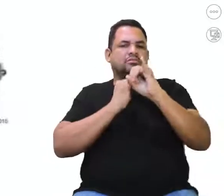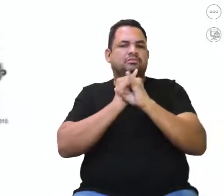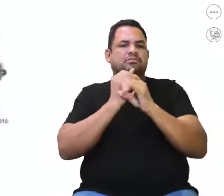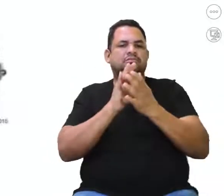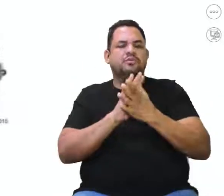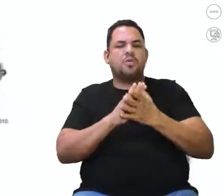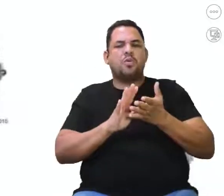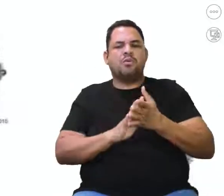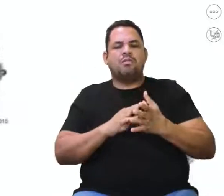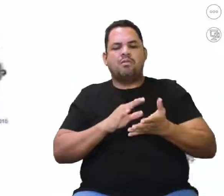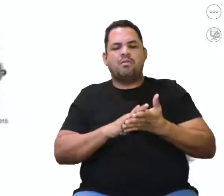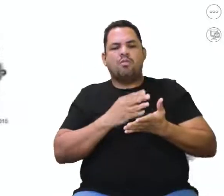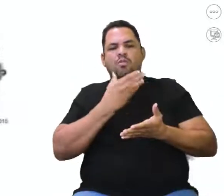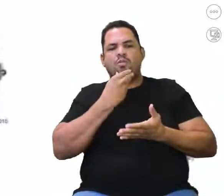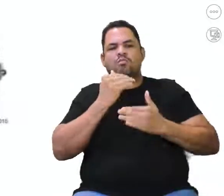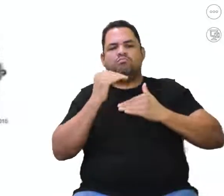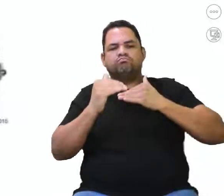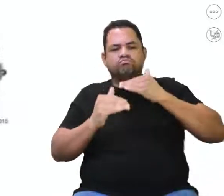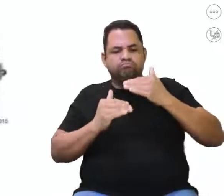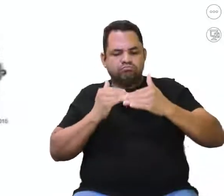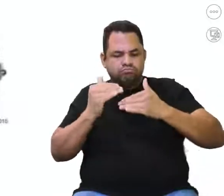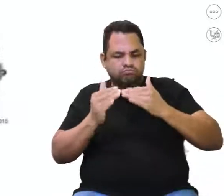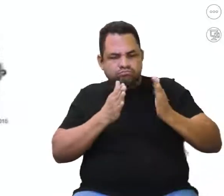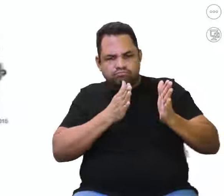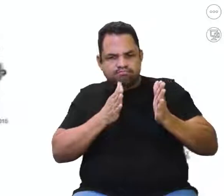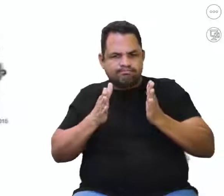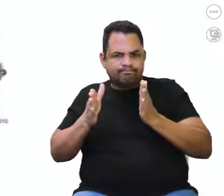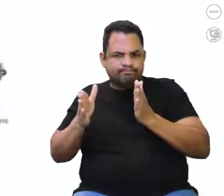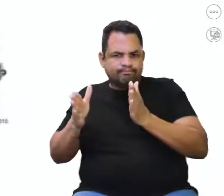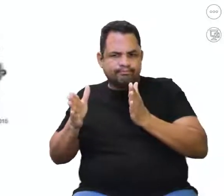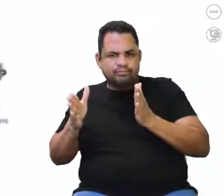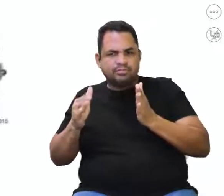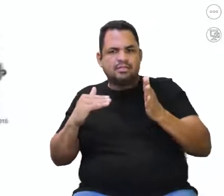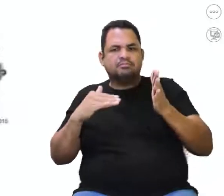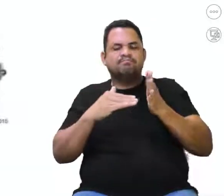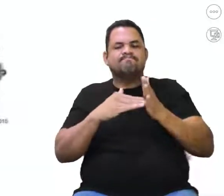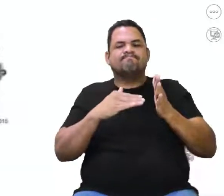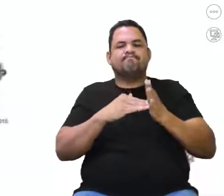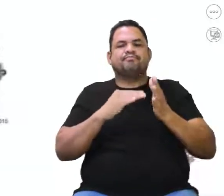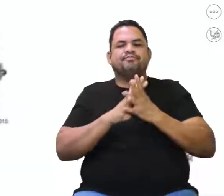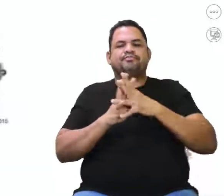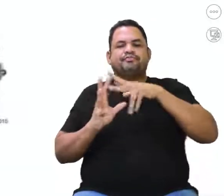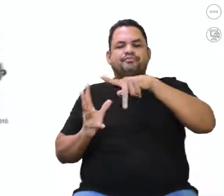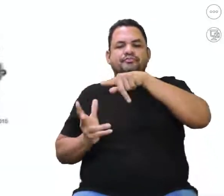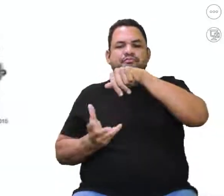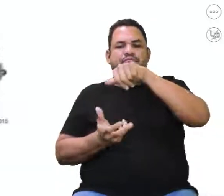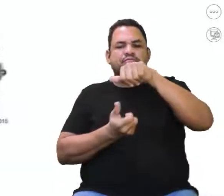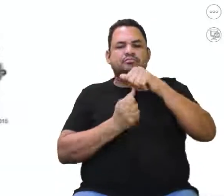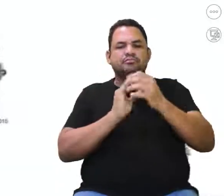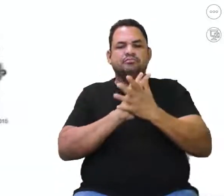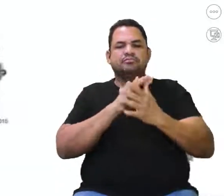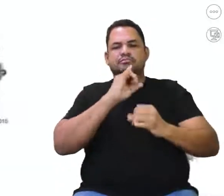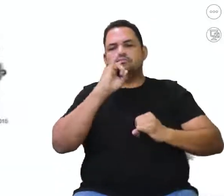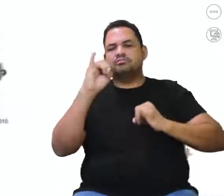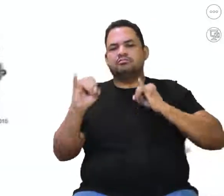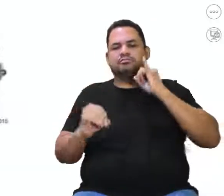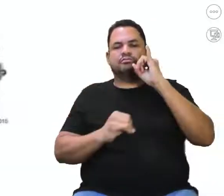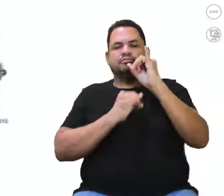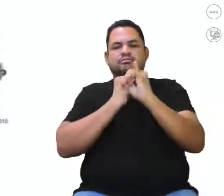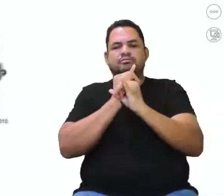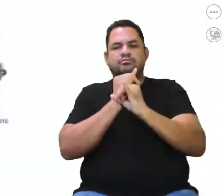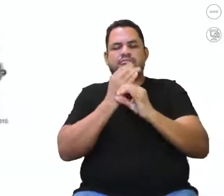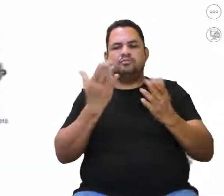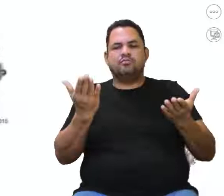o homem percorreu longo trajeto da pedra lascada ao mundo virtual. Aí, aqui a gente